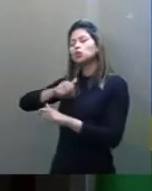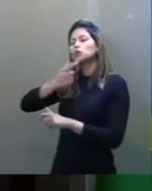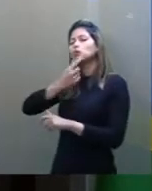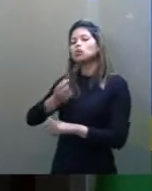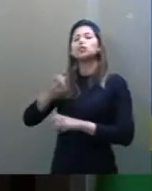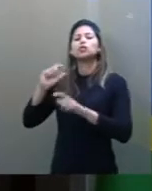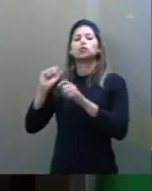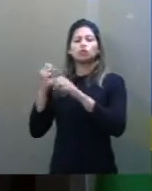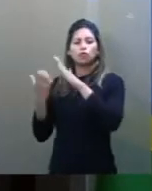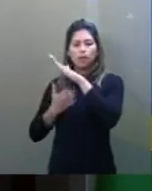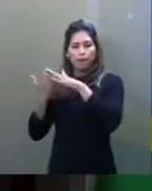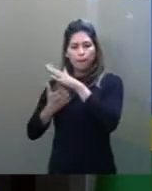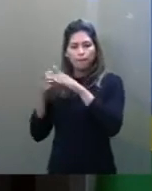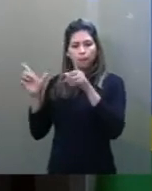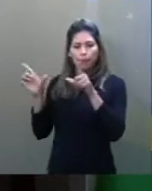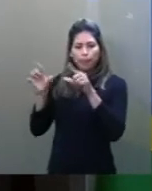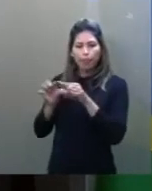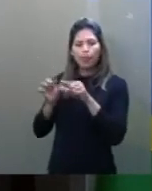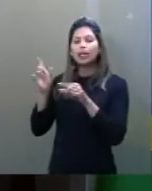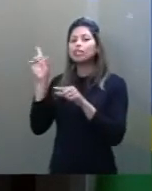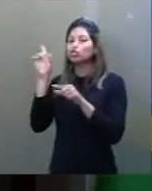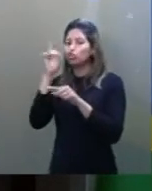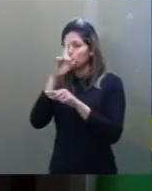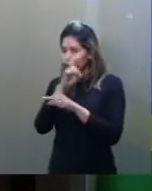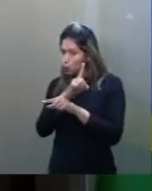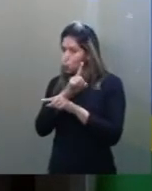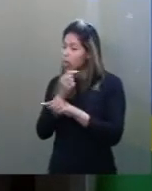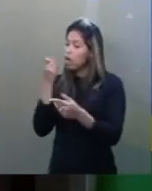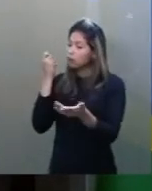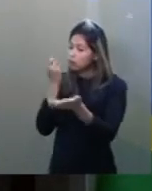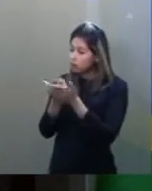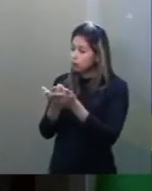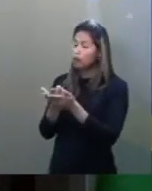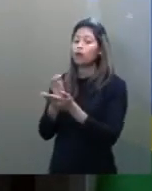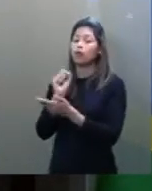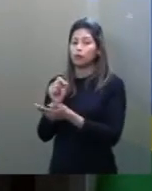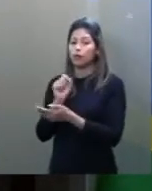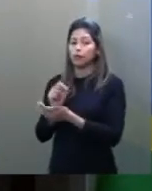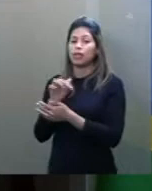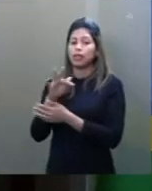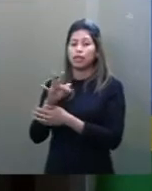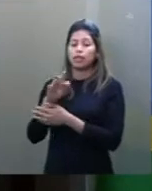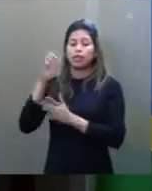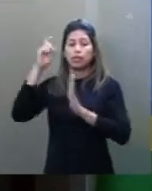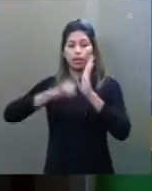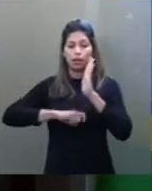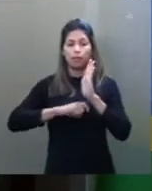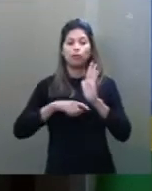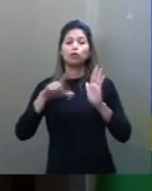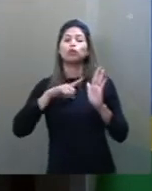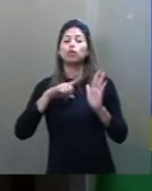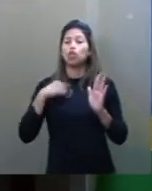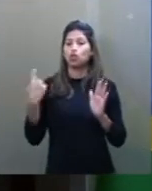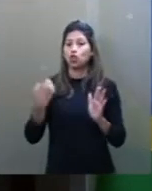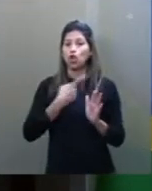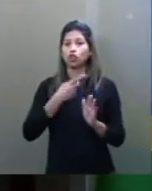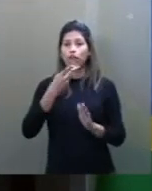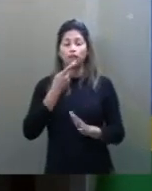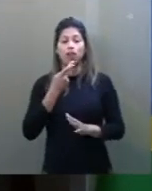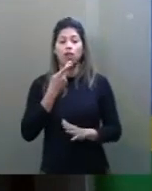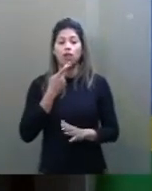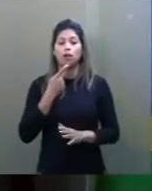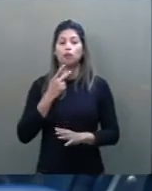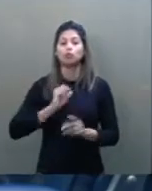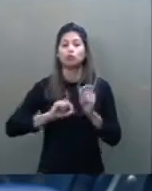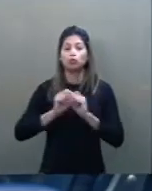dificuldade no seu pagamento de tributos. Quando nós foi feito o PRONAMP, o PRONAMP deixou de pé. E agora precisamos deixar